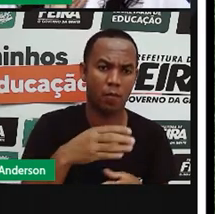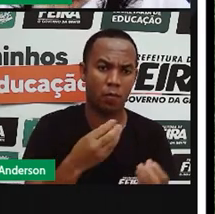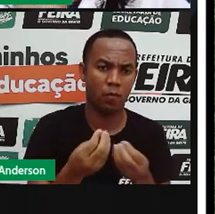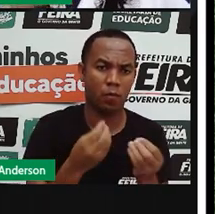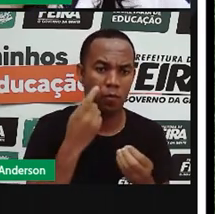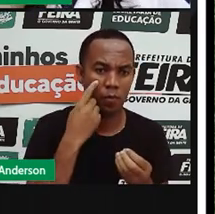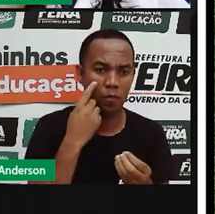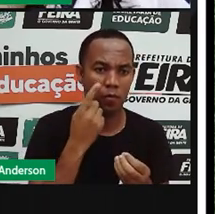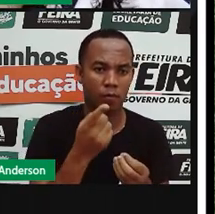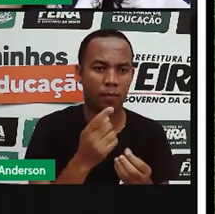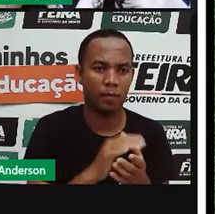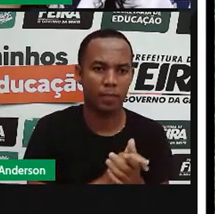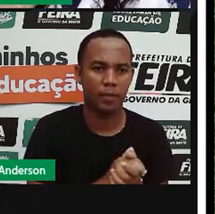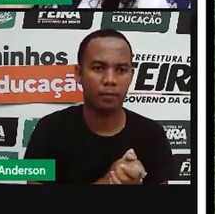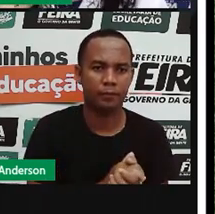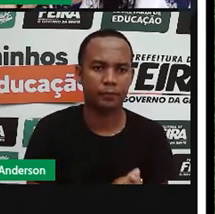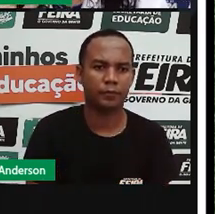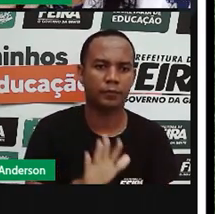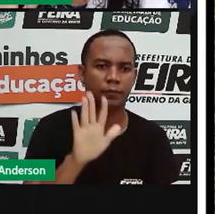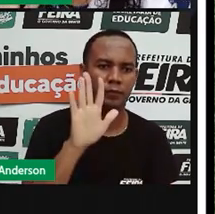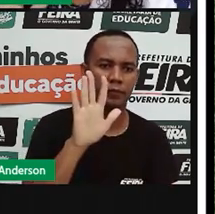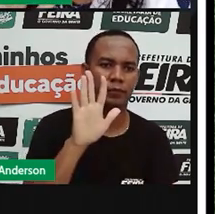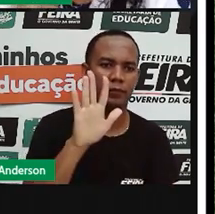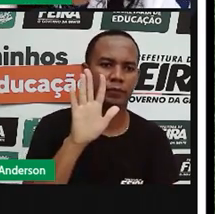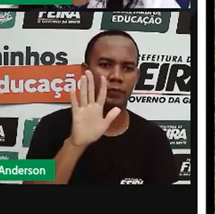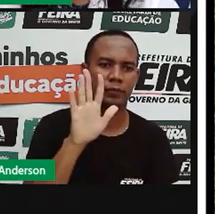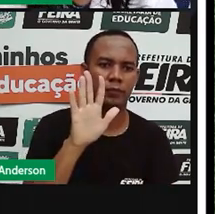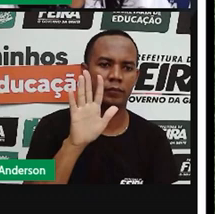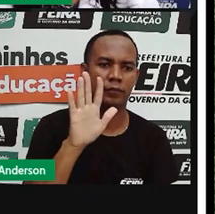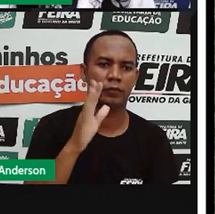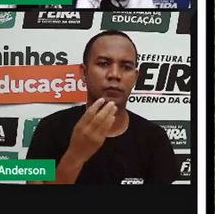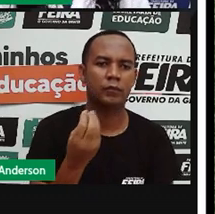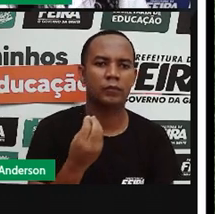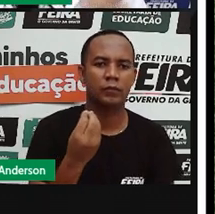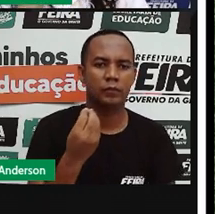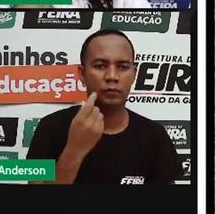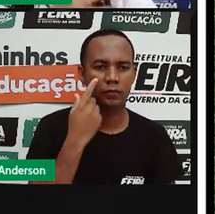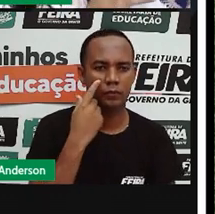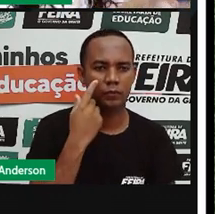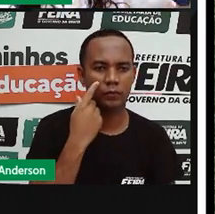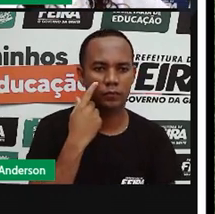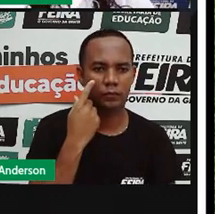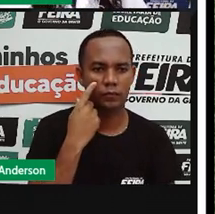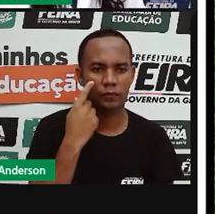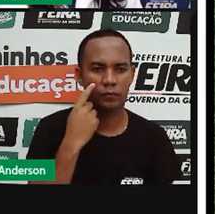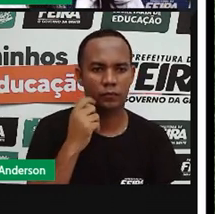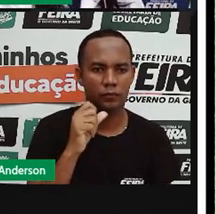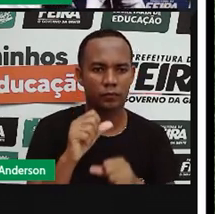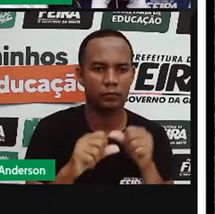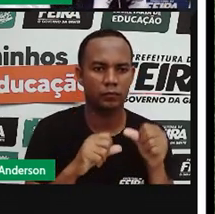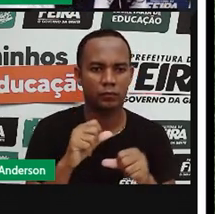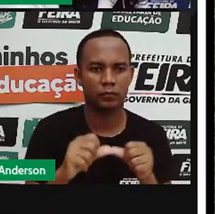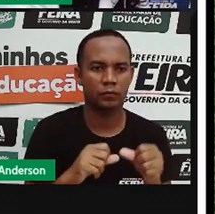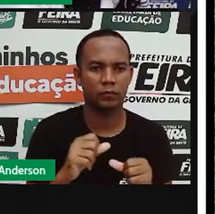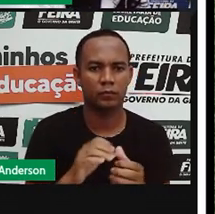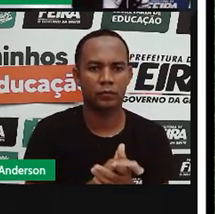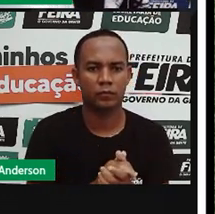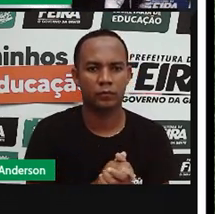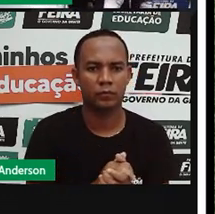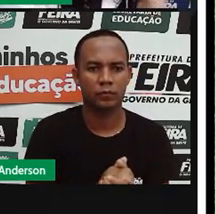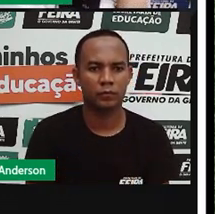só. A da pró eu vou medir aqui para você o palmo da pró tem